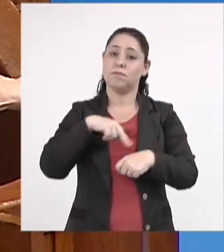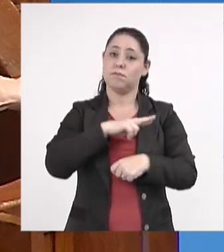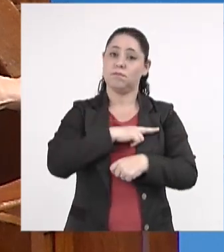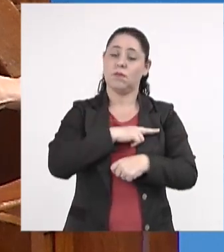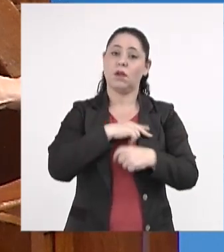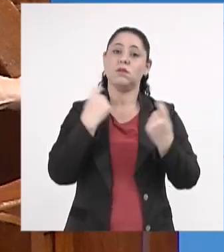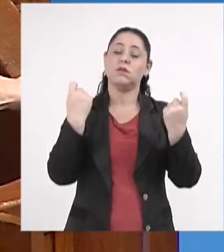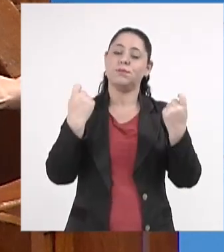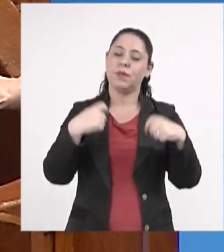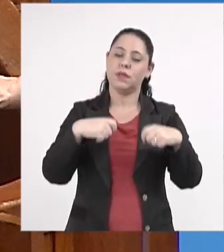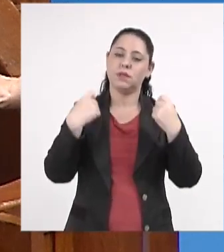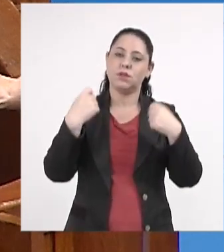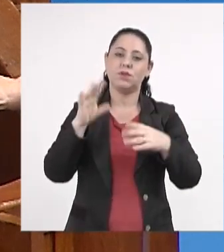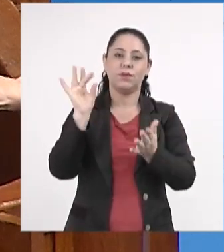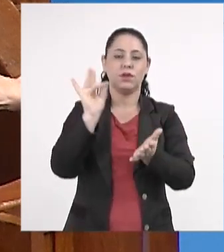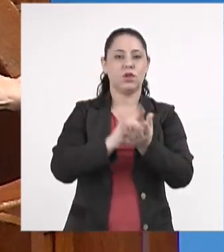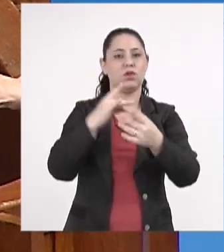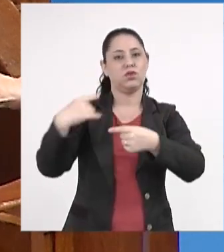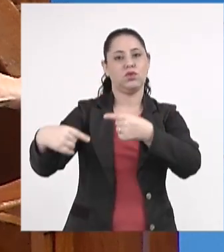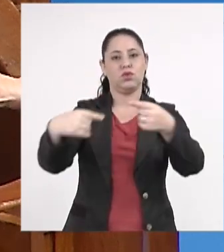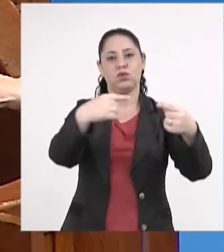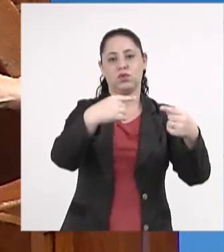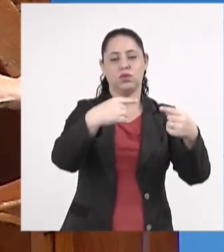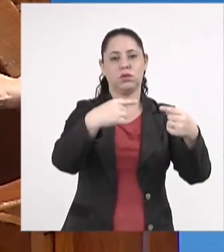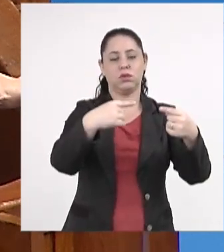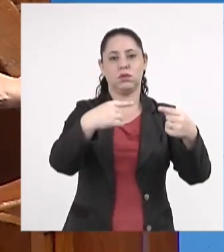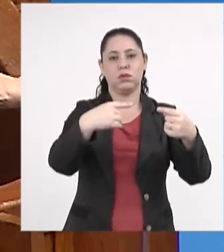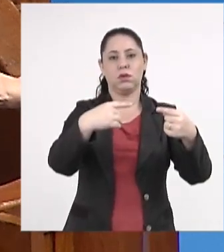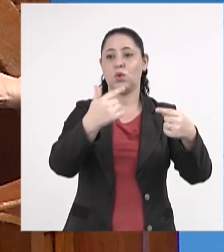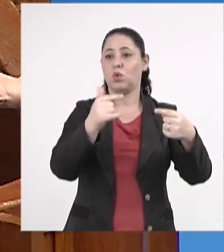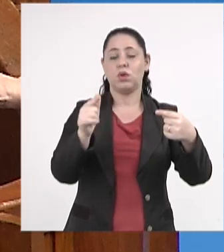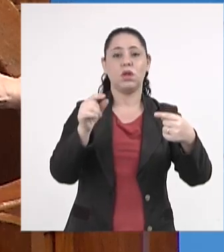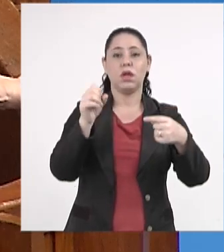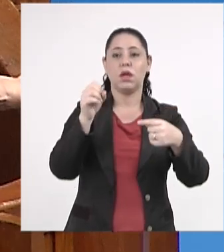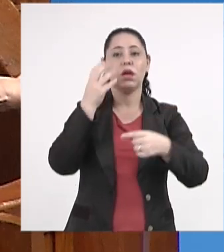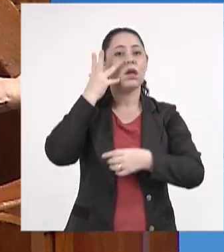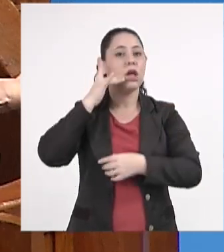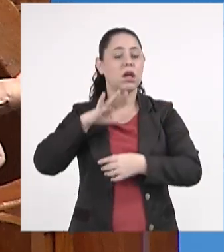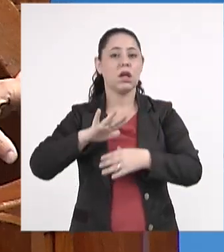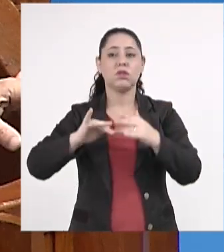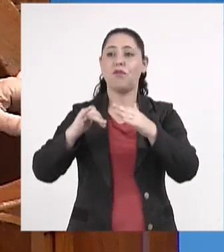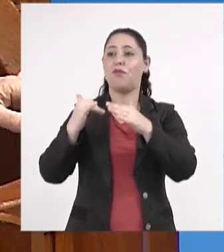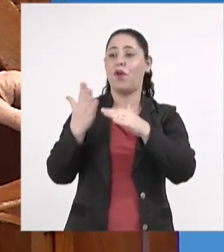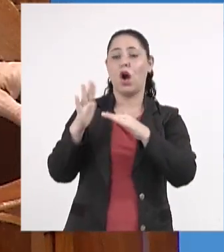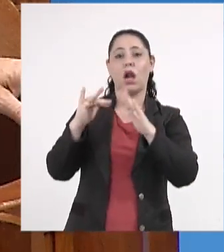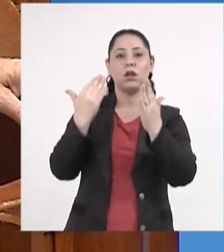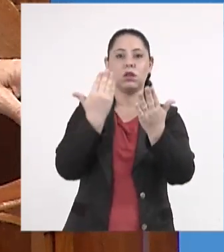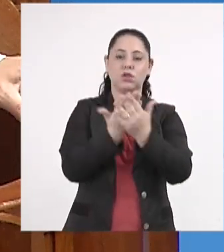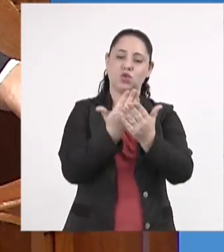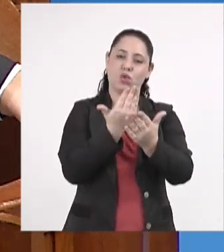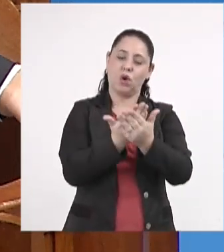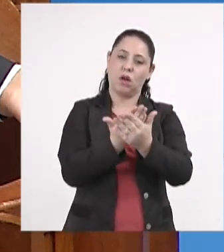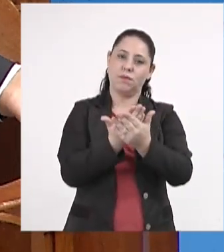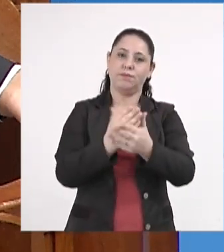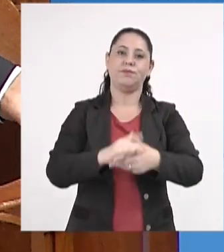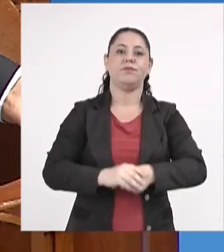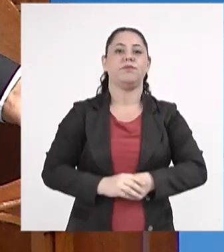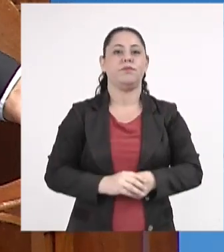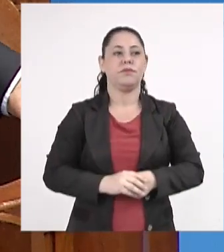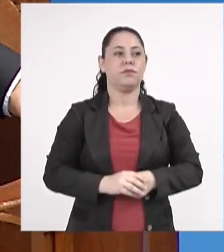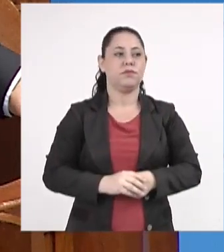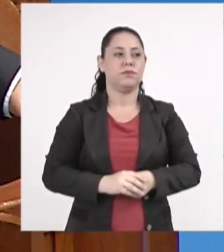precisamos discutir para que não haja criança em idade escolar fora da escola.